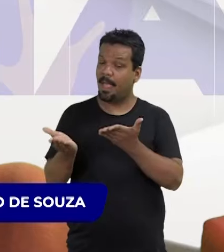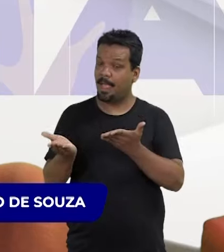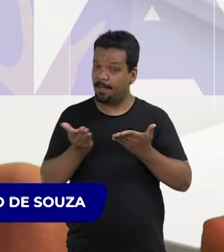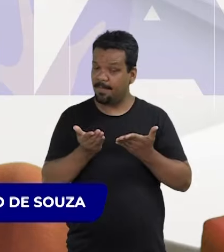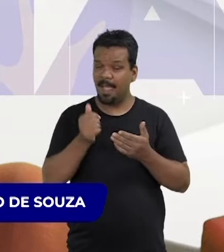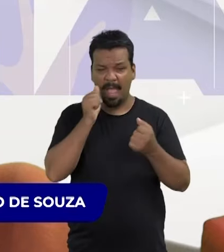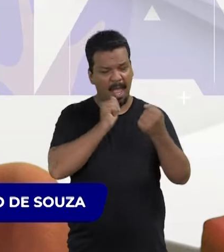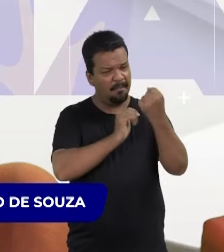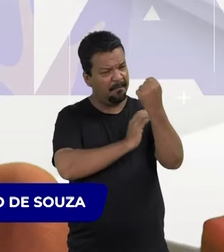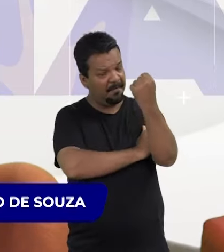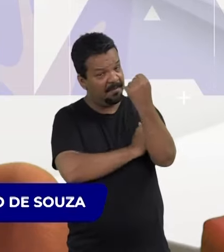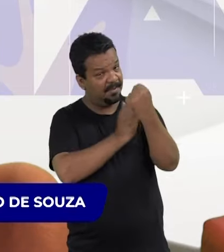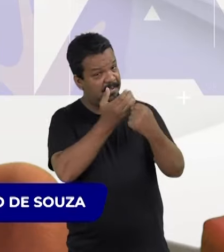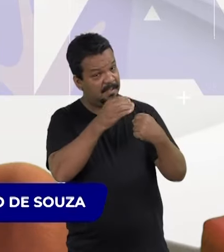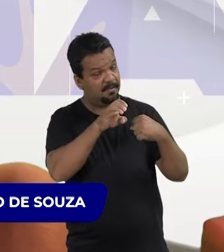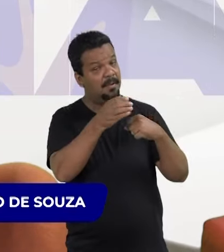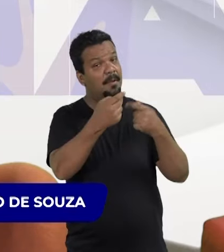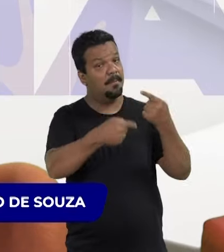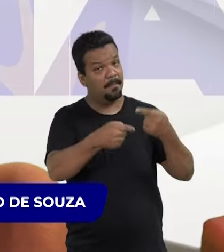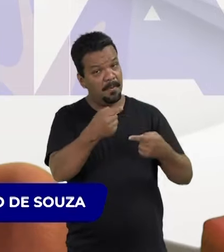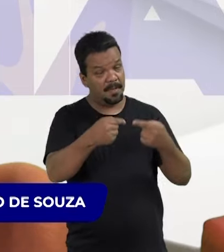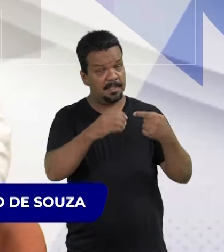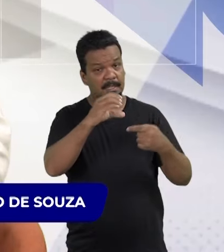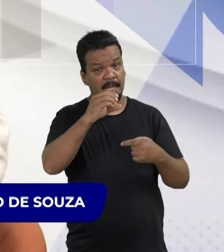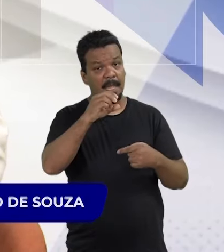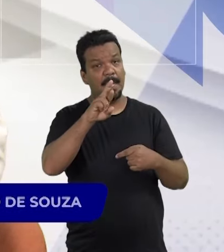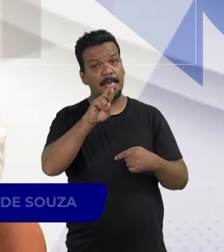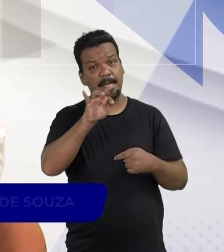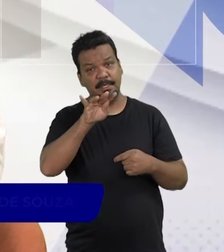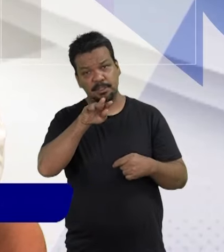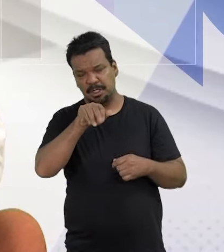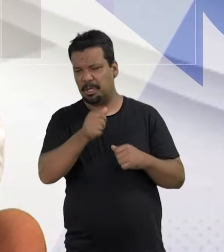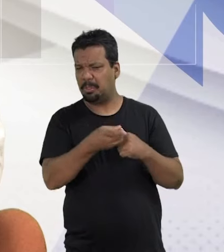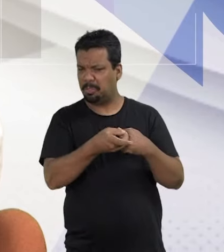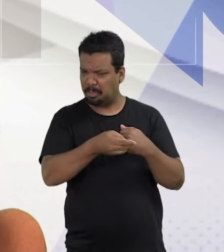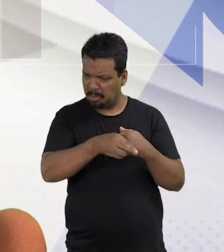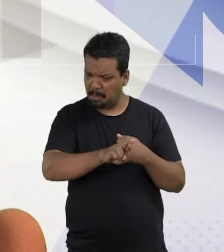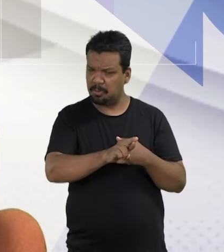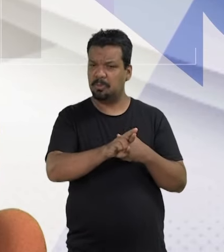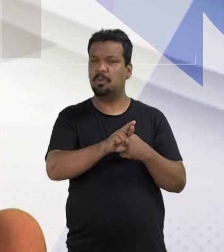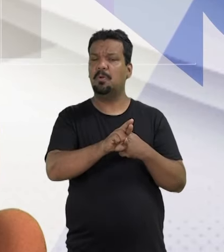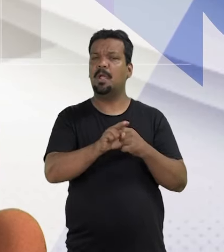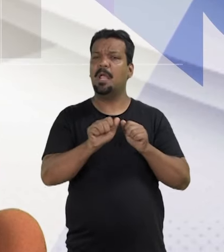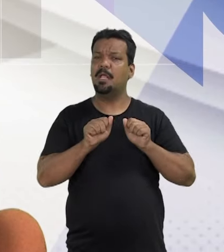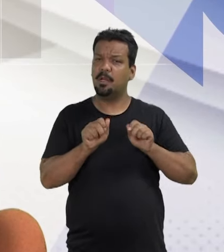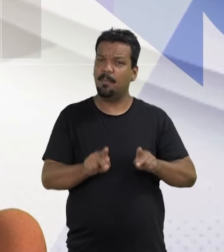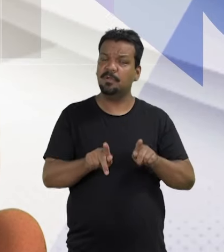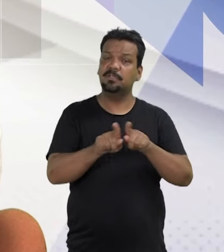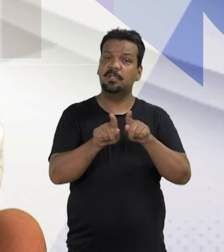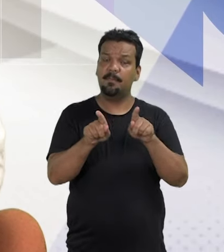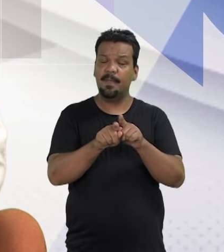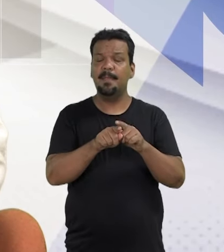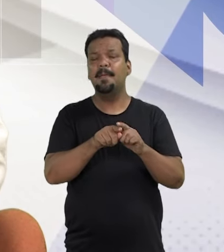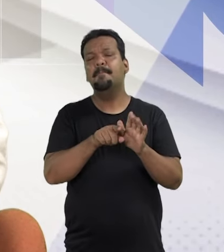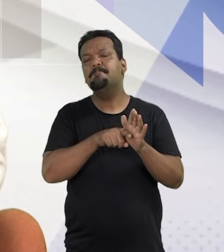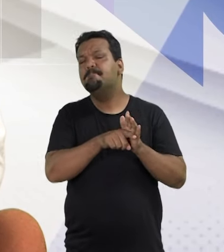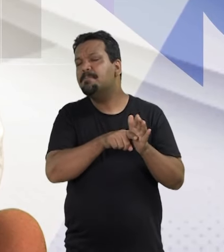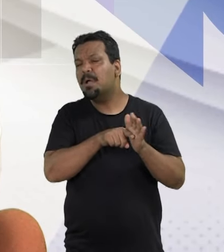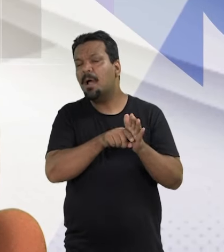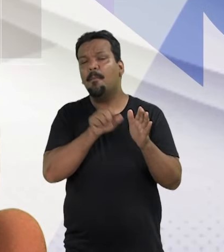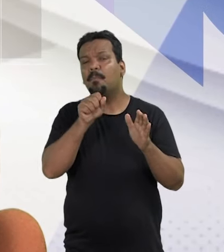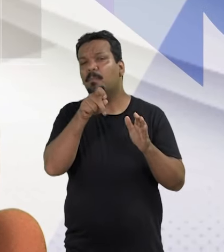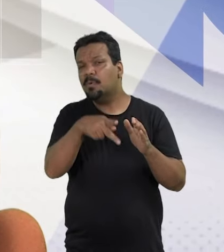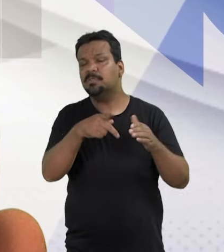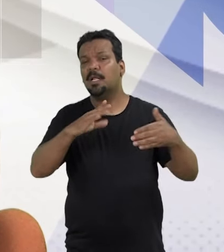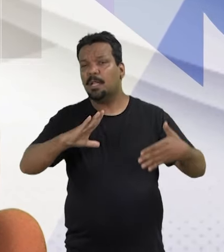recebemos a feminista e cientista política Cristina Buarque, doutora em antropologia e pesquisadora